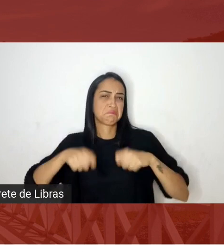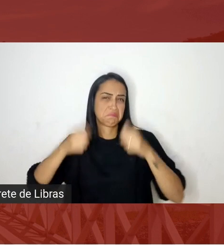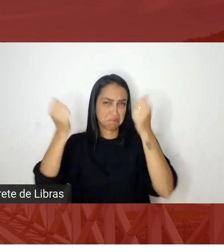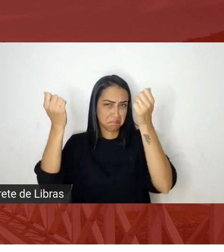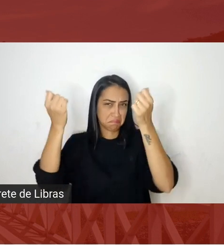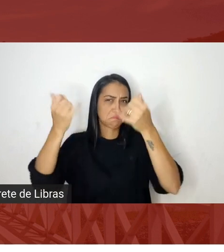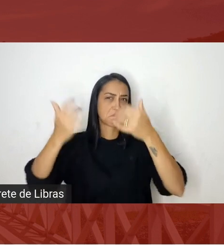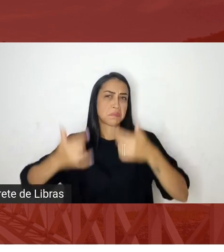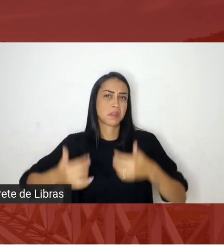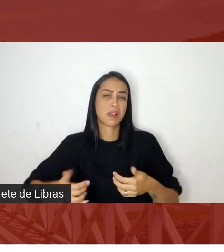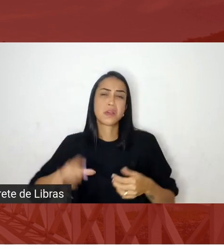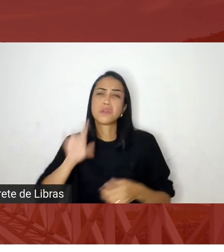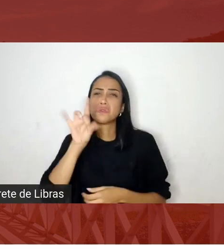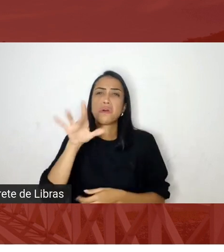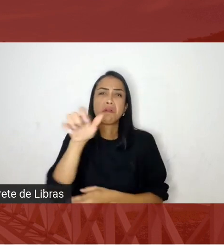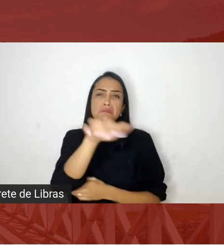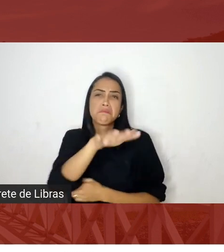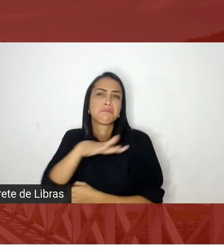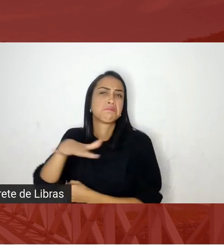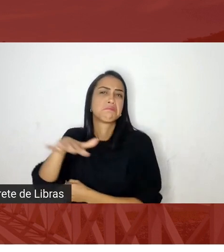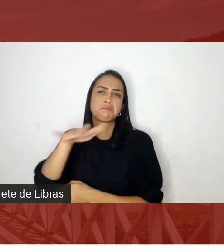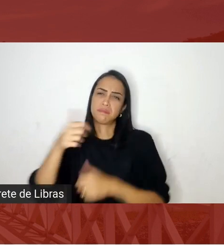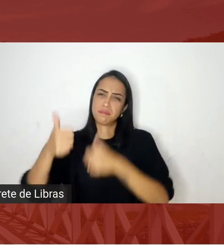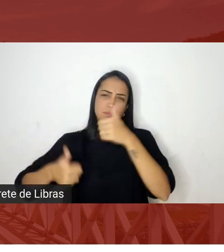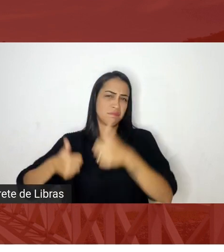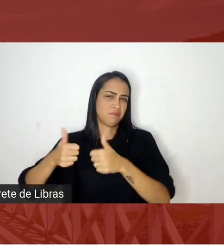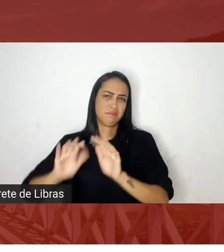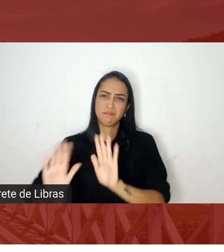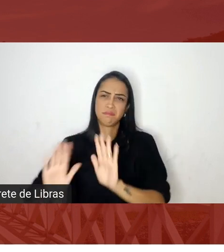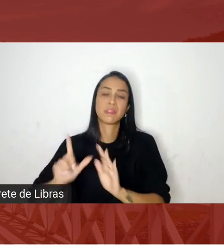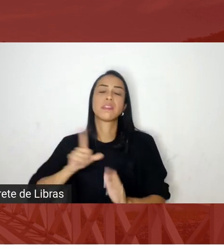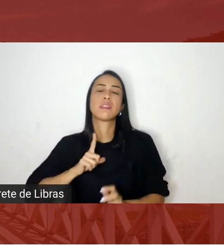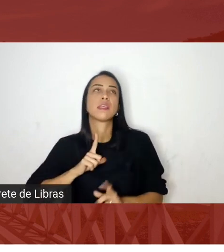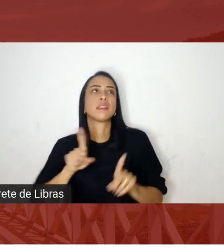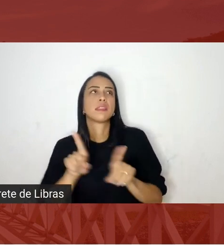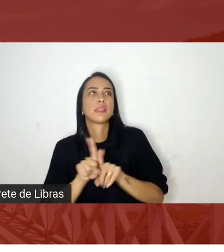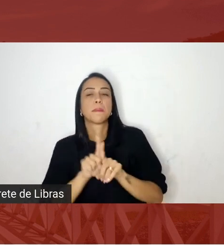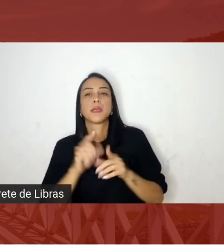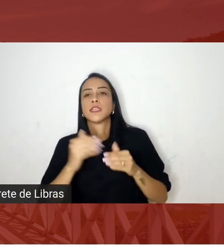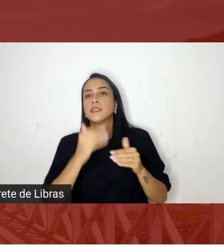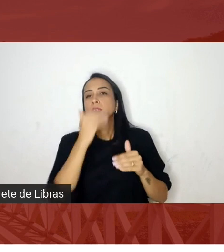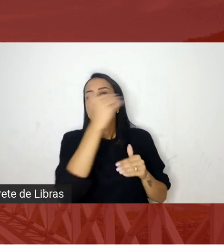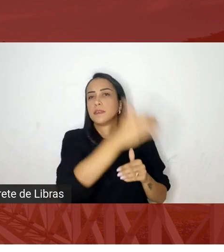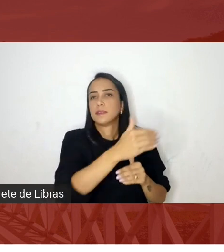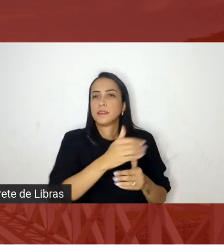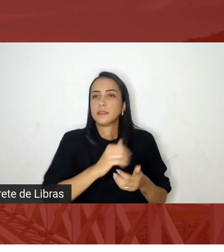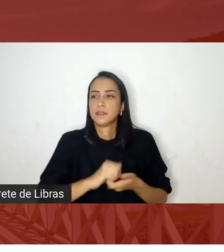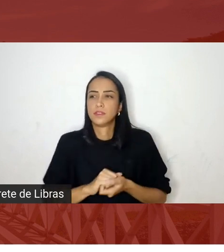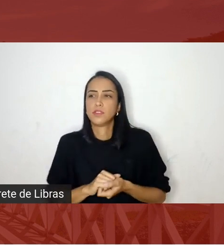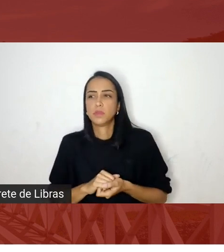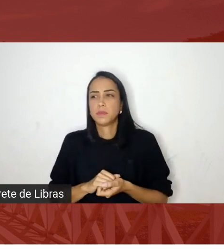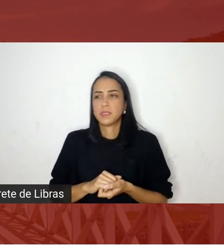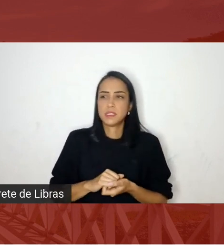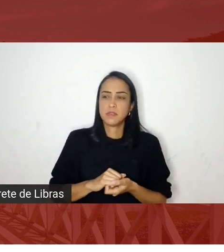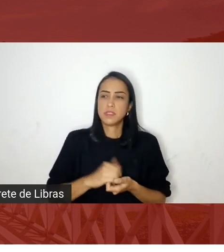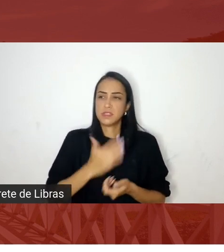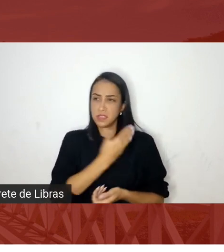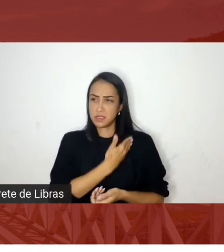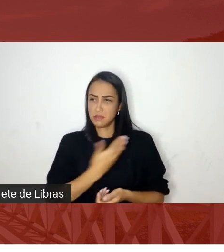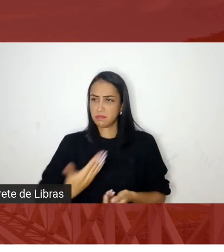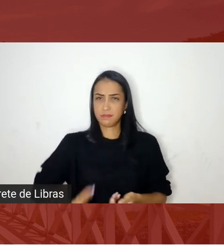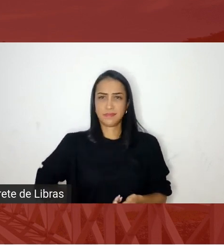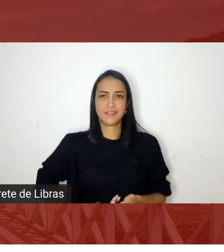ambiente do campo de futebol mas nós tivemos por exemplo um ambiente da diplomacia brasileira quando um funcionário do